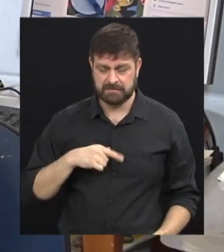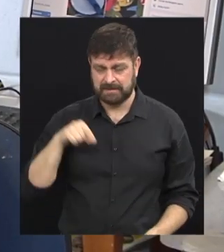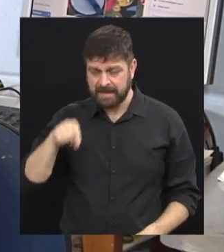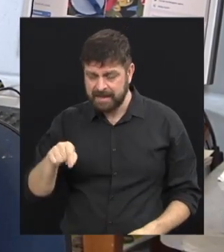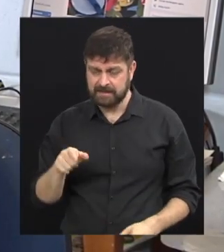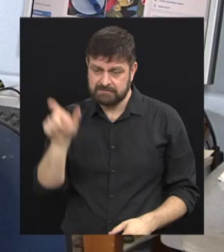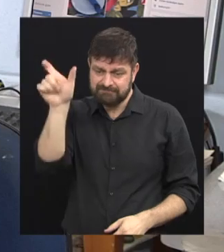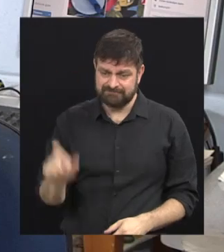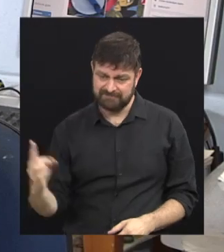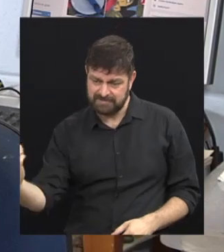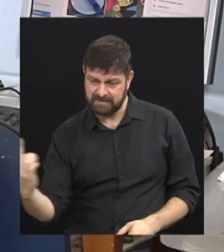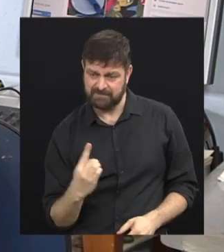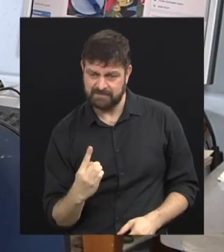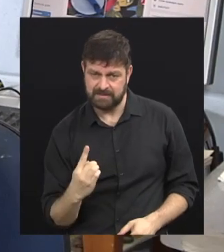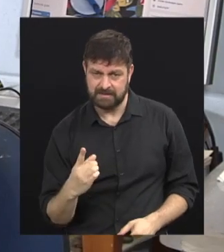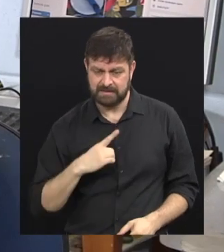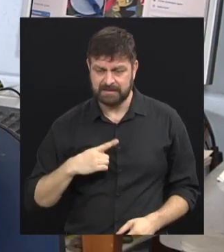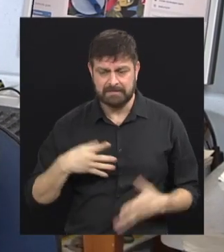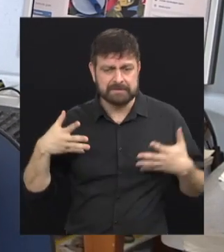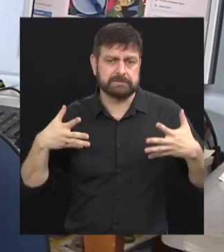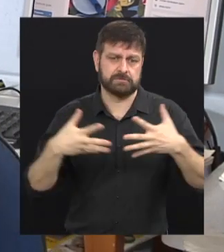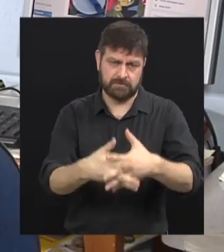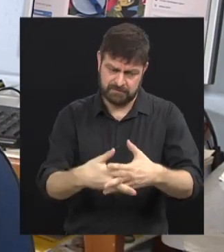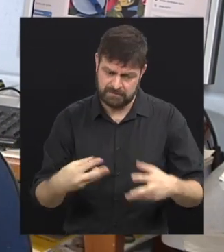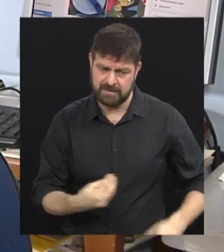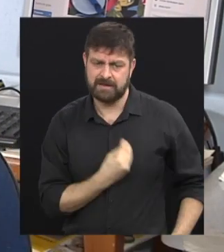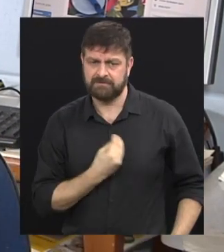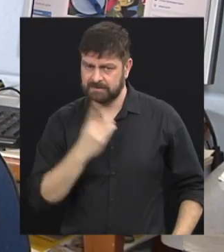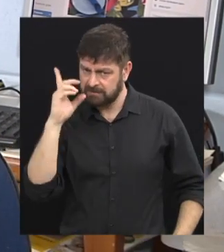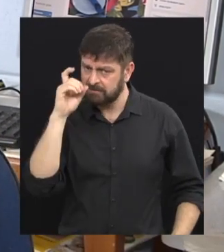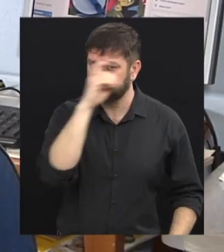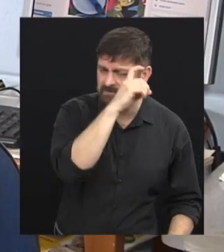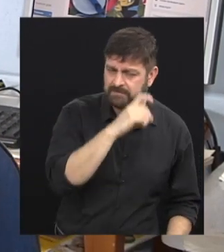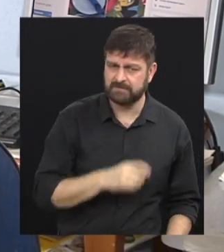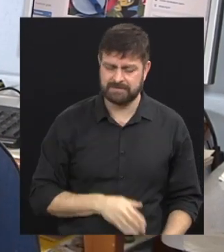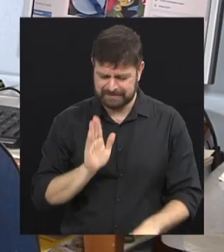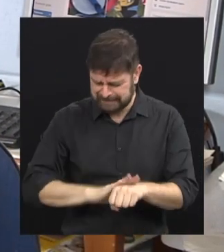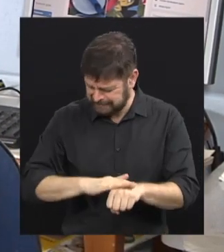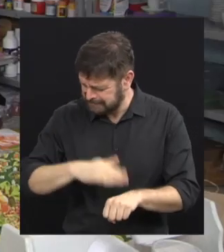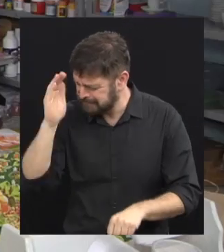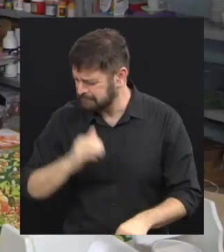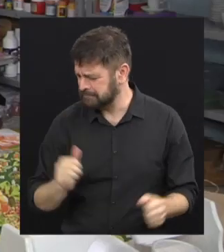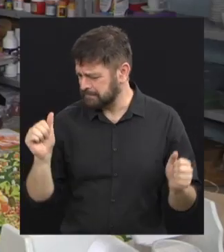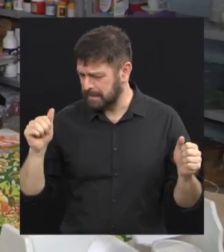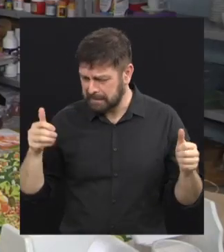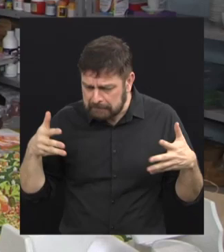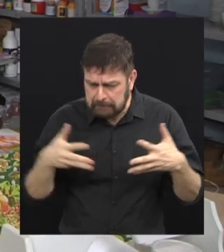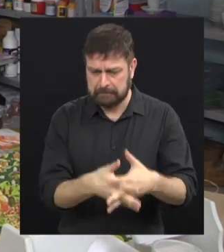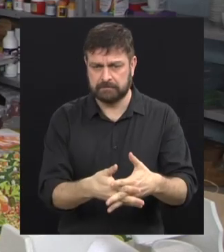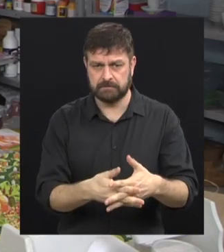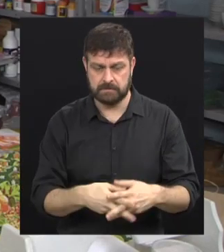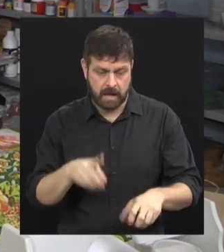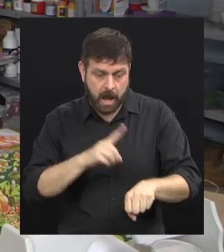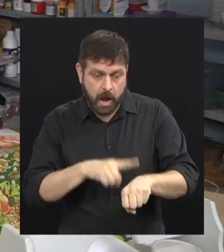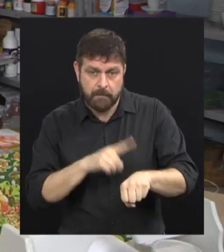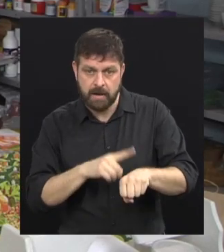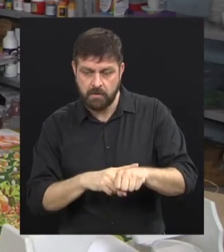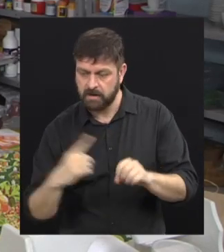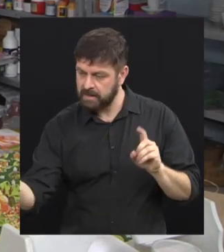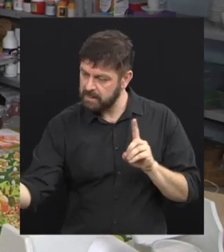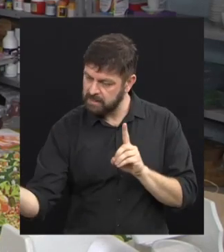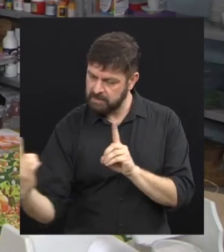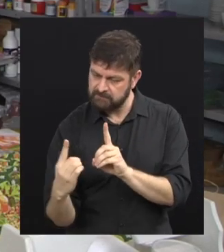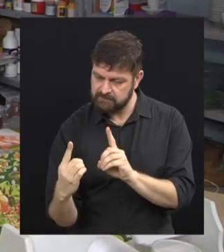pra elas se tornam, assim, mais complicado a vida, né? Fica bem mais difícil. E aqui é um momento que, às vezes, elas